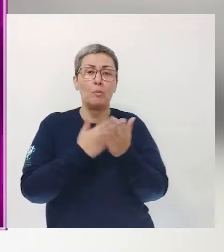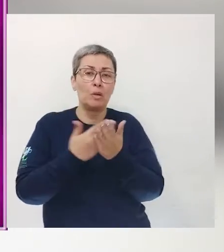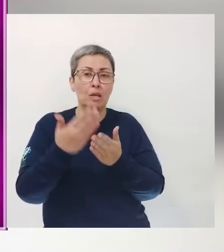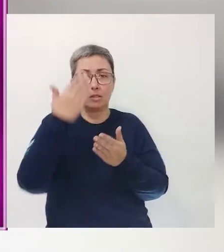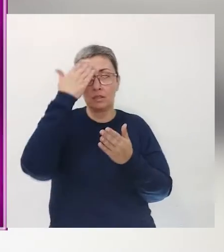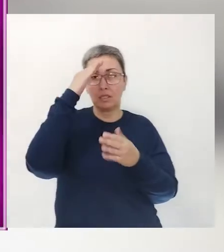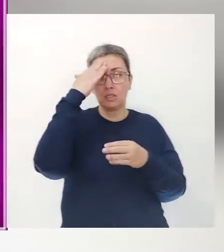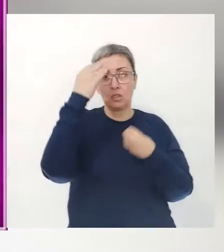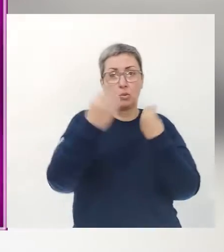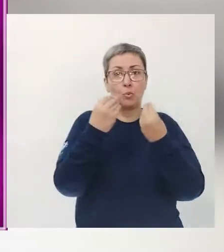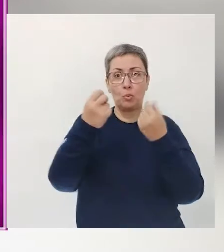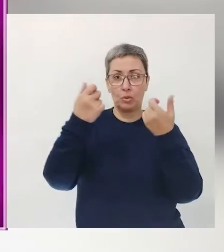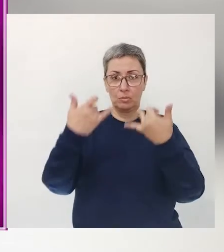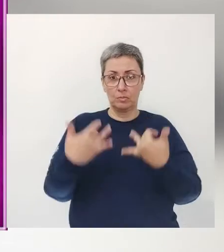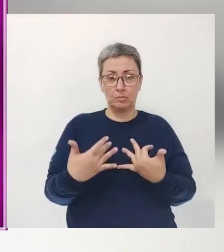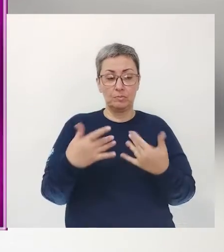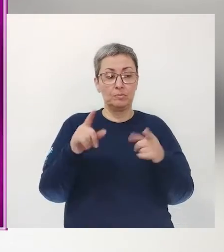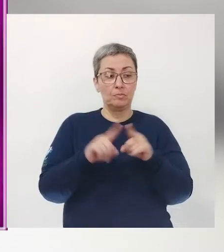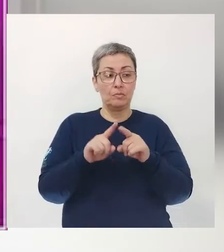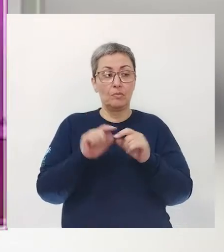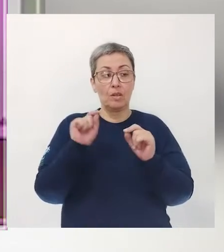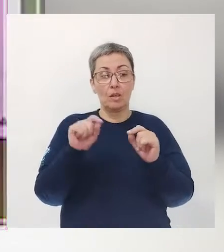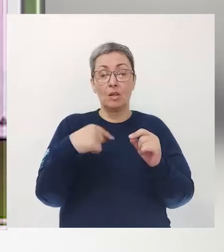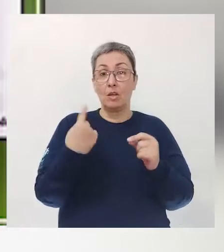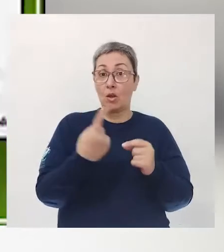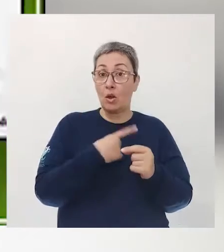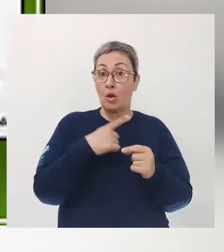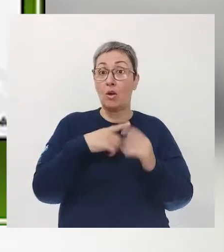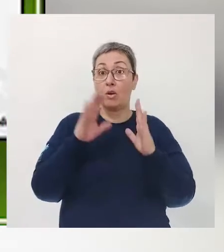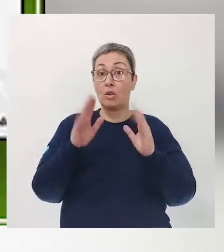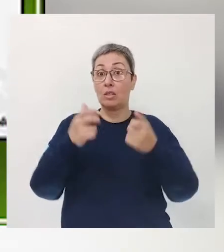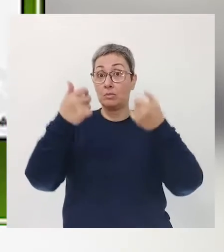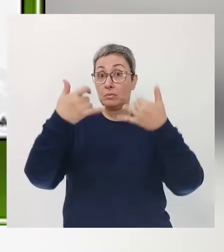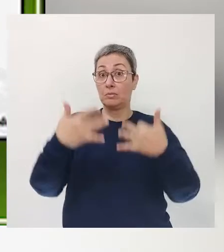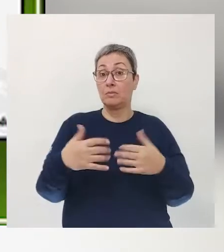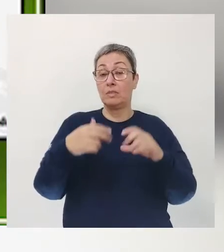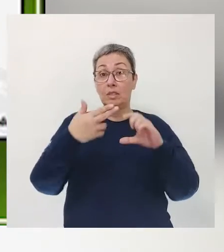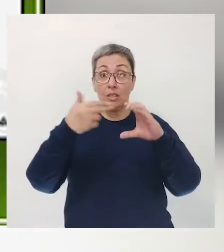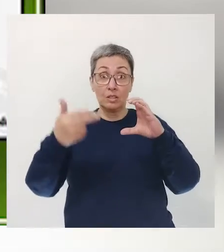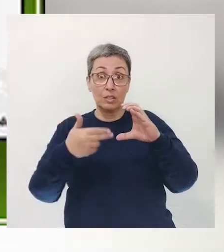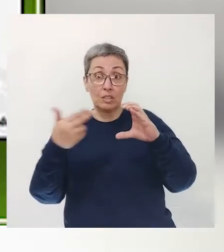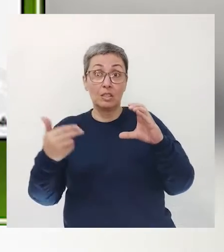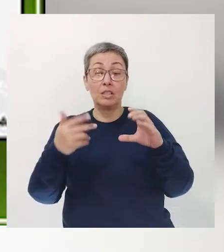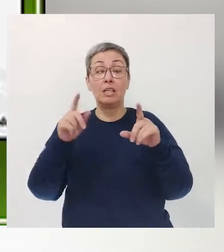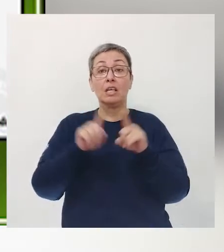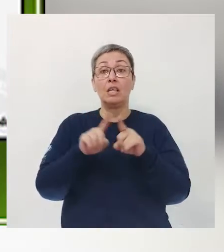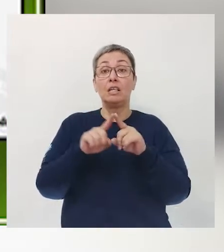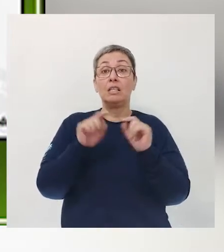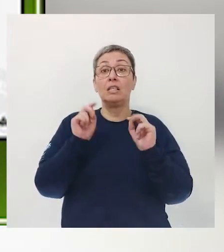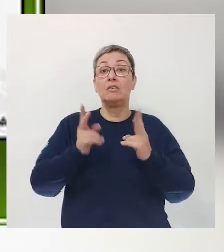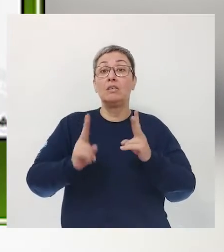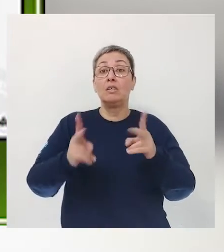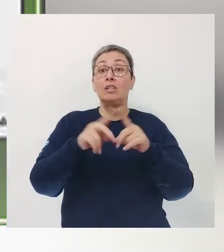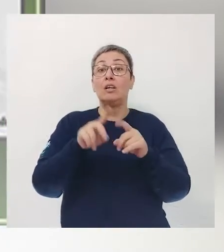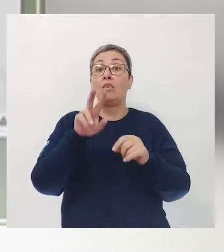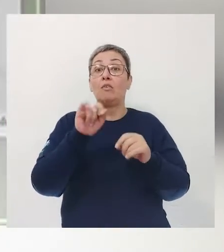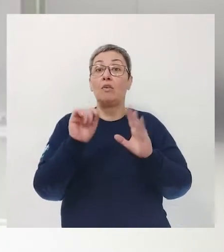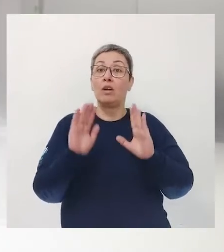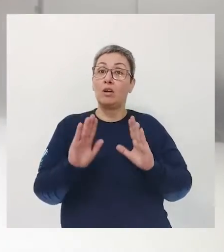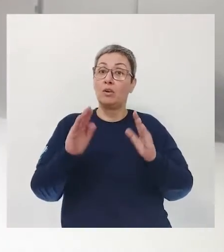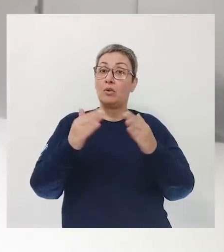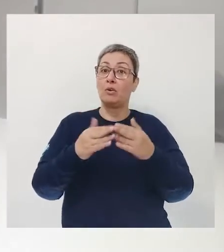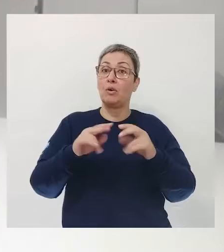começarem a entender do que nós estamos falando Como nós dissemos As charges As charges Sempre irão